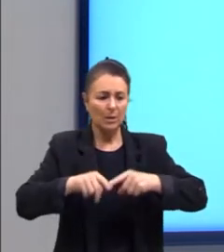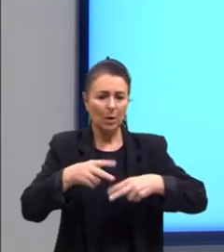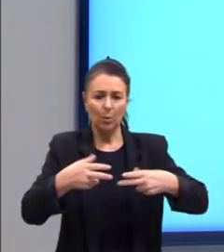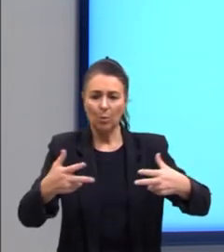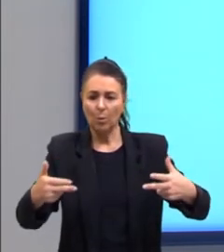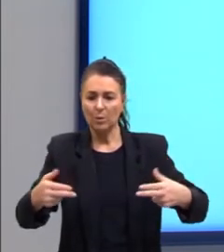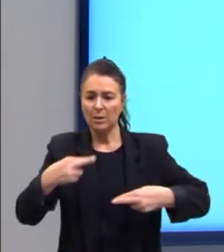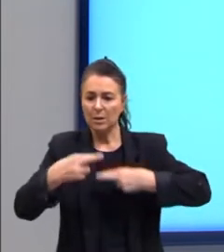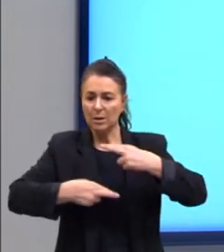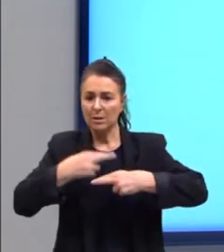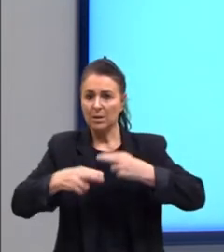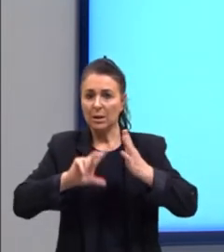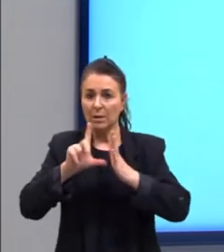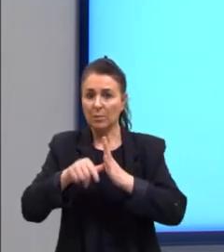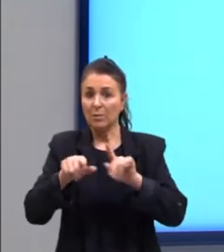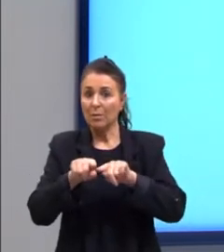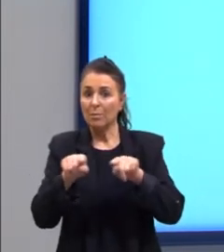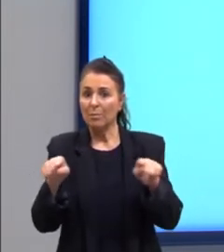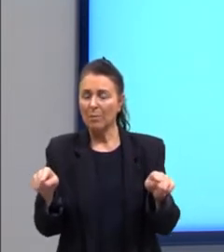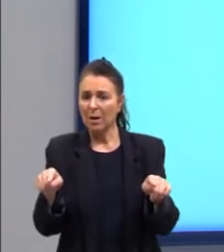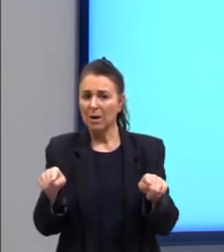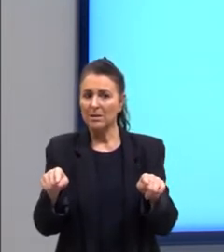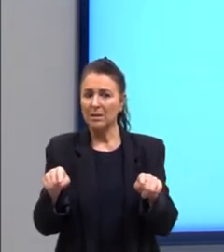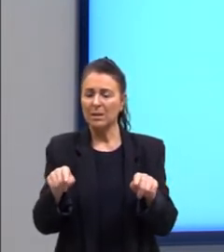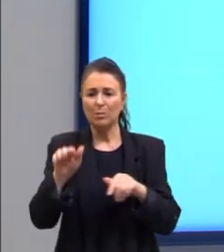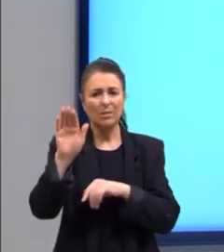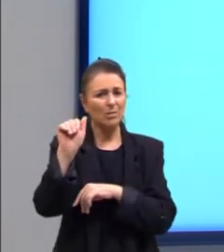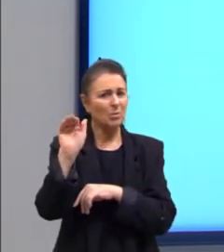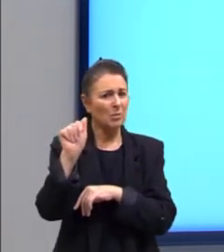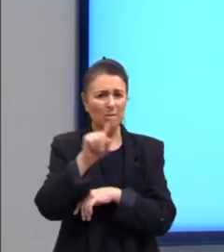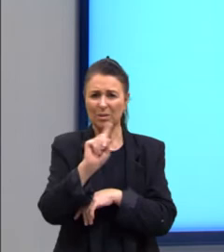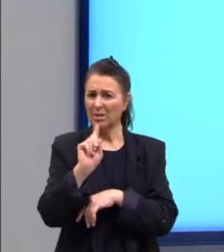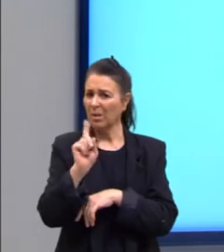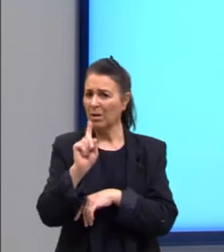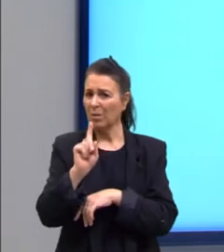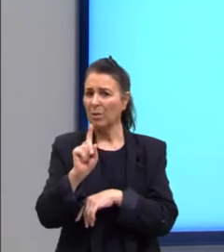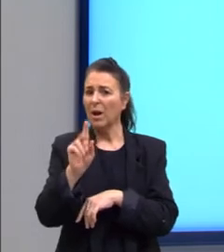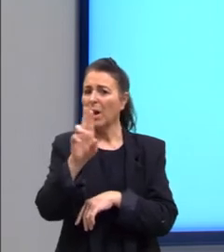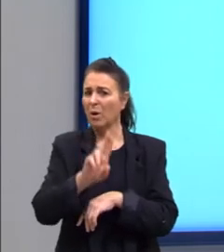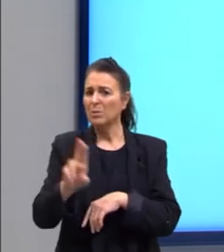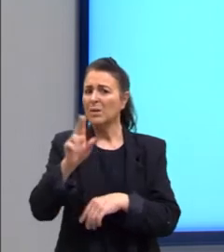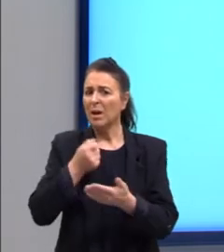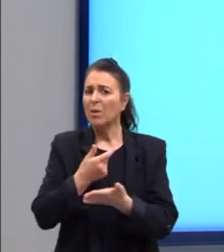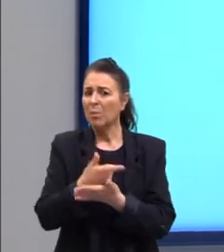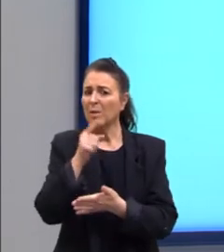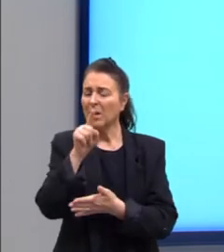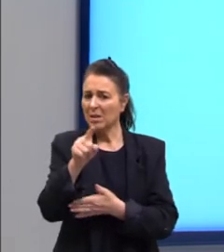eles produzem, mas ele não está chamando o leitor a consumir esses produtos.